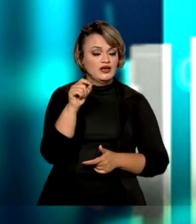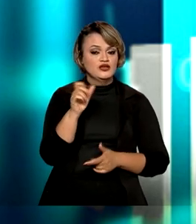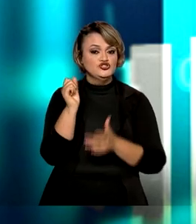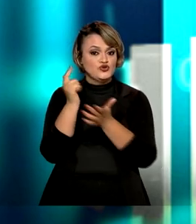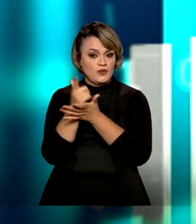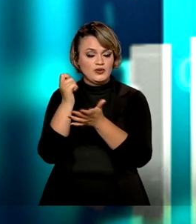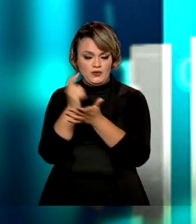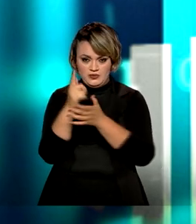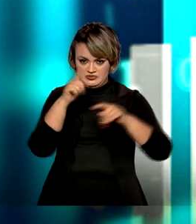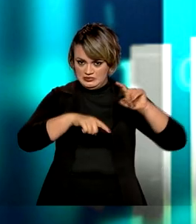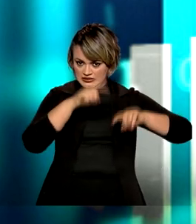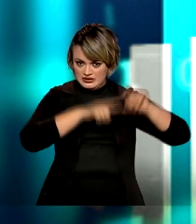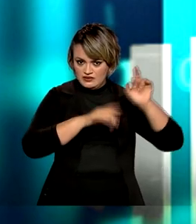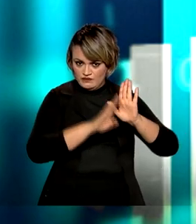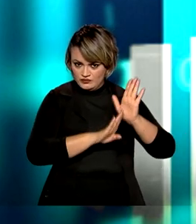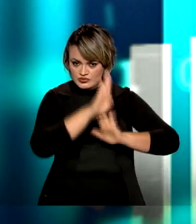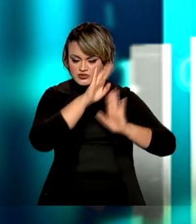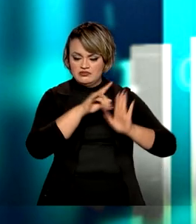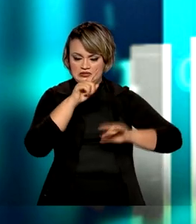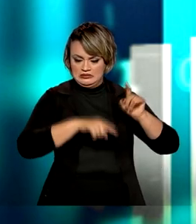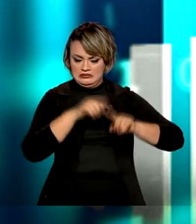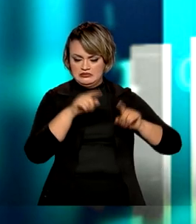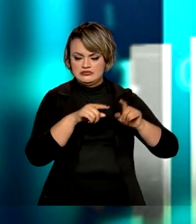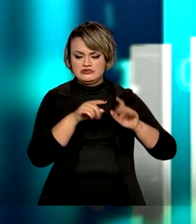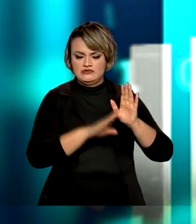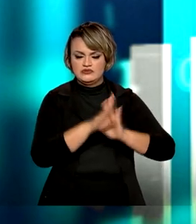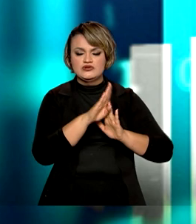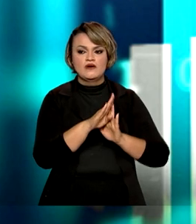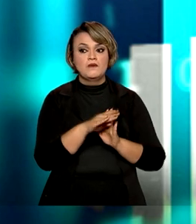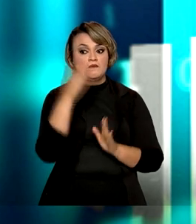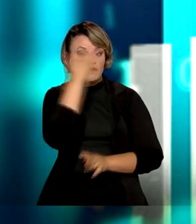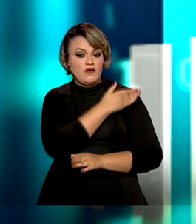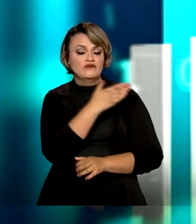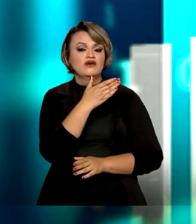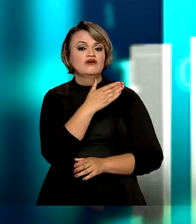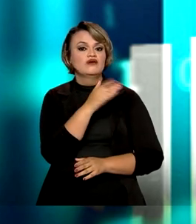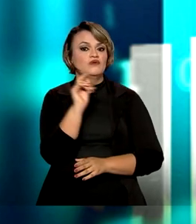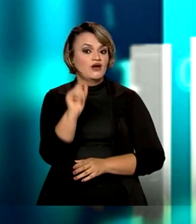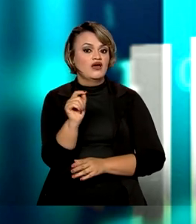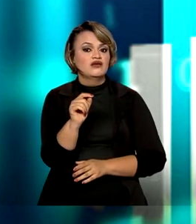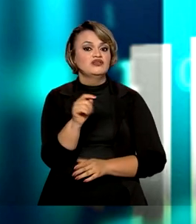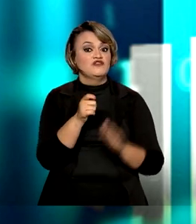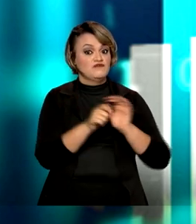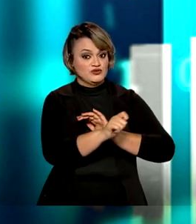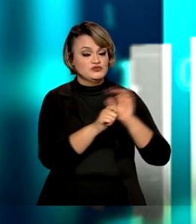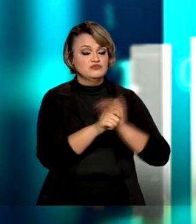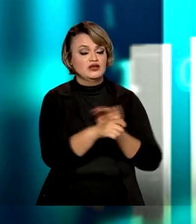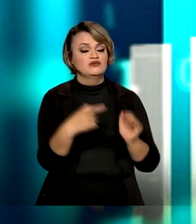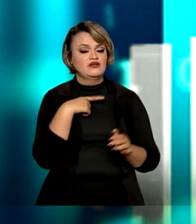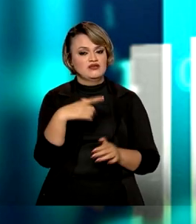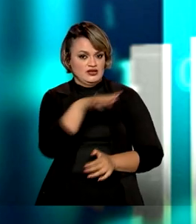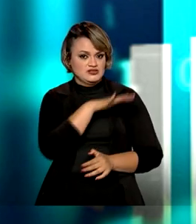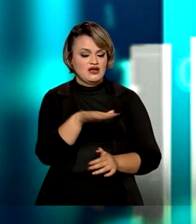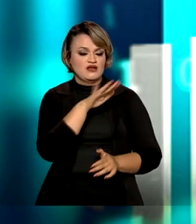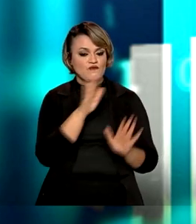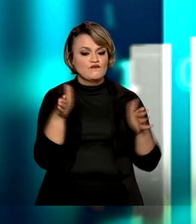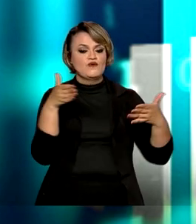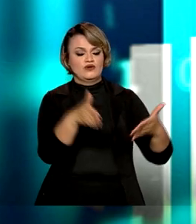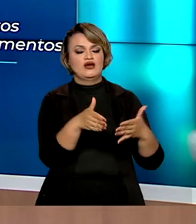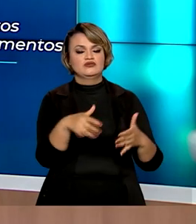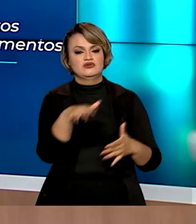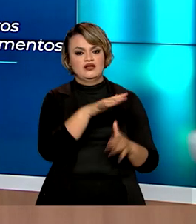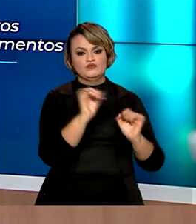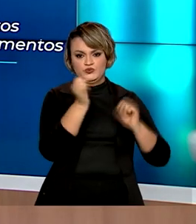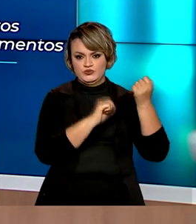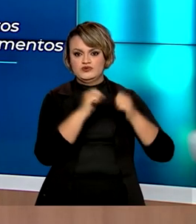compra de equipamentos, de crescimento do segmento de equipamentos, é uma demonstração também de investimentos que estão voltando para o